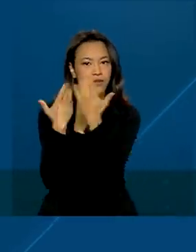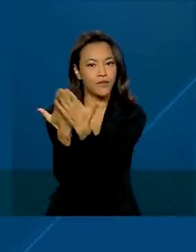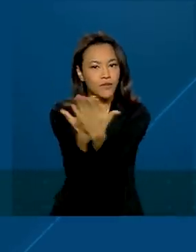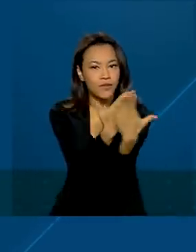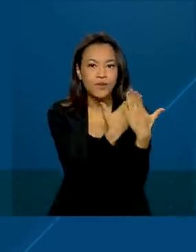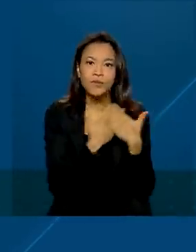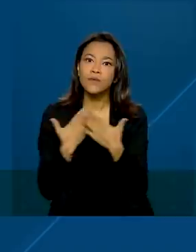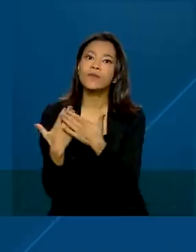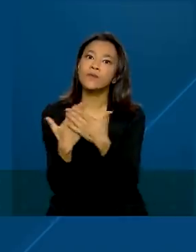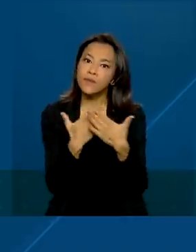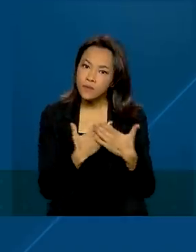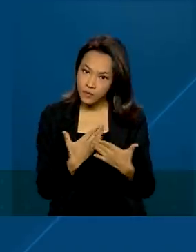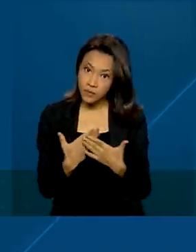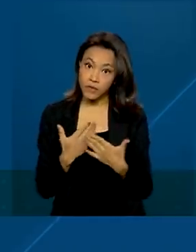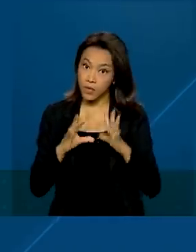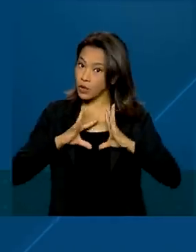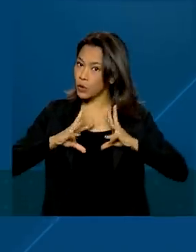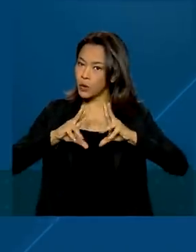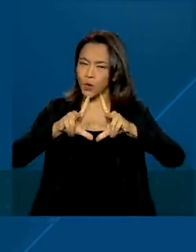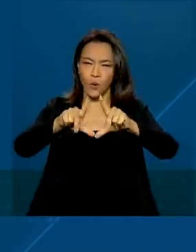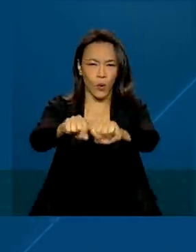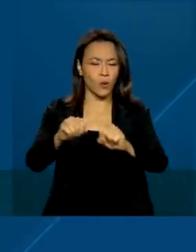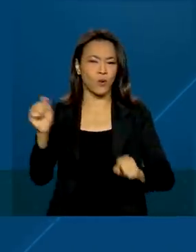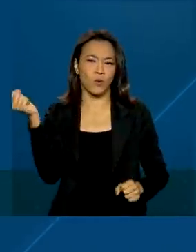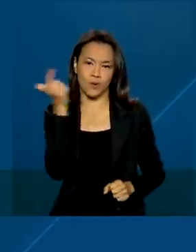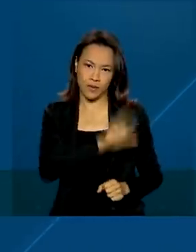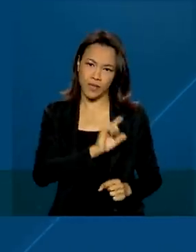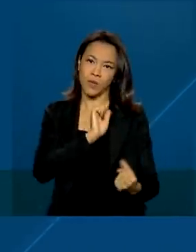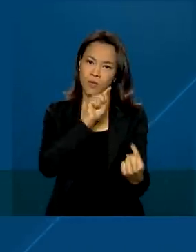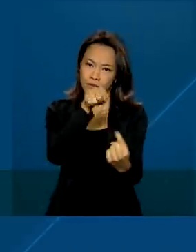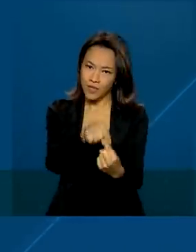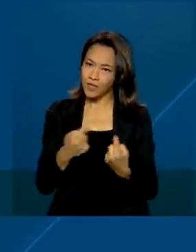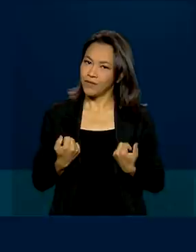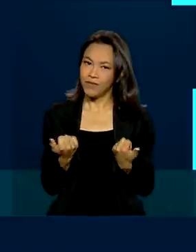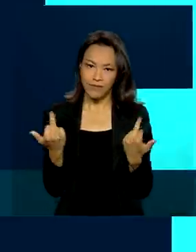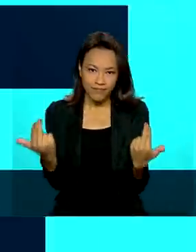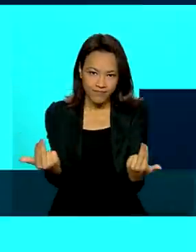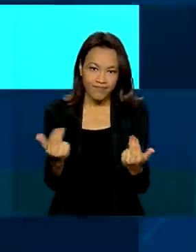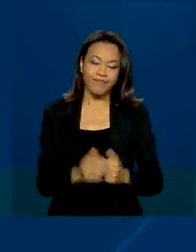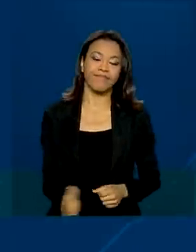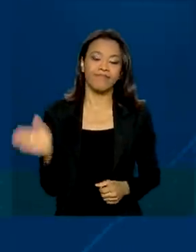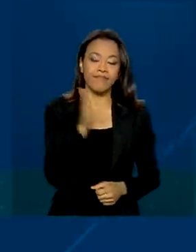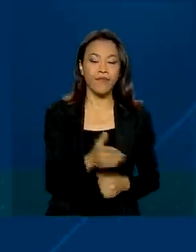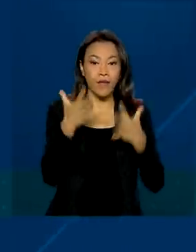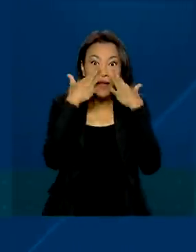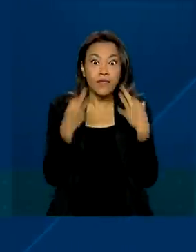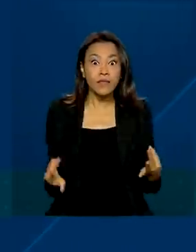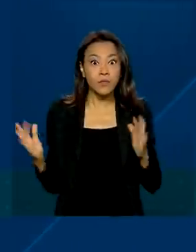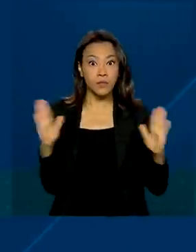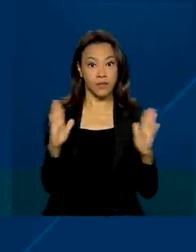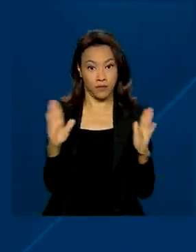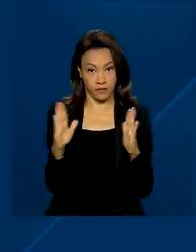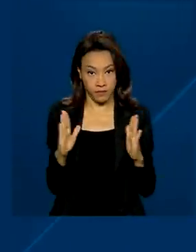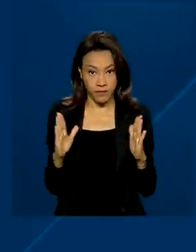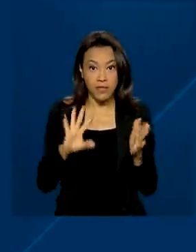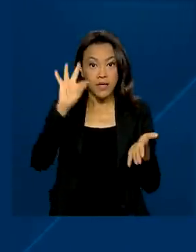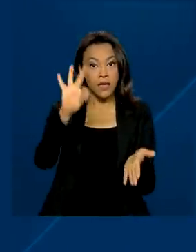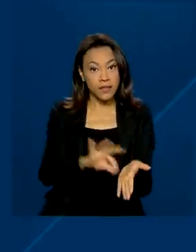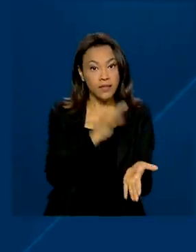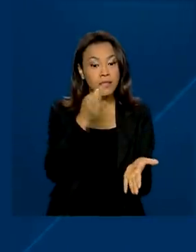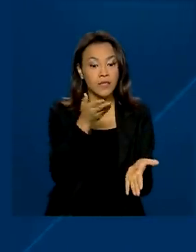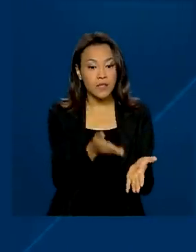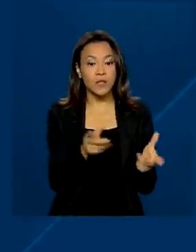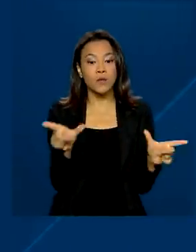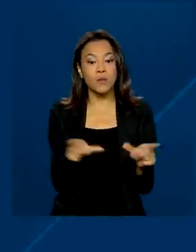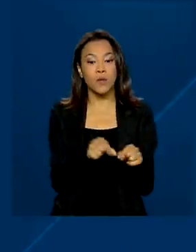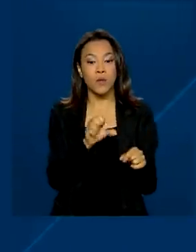para que todos possam alcançar objetivos comuns. Agora, atenção para os prazos. As inscrições para